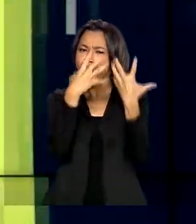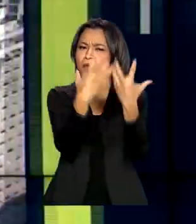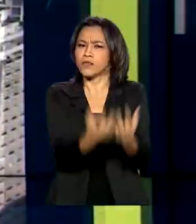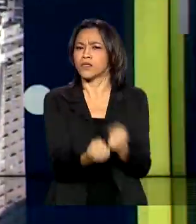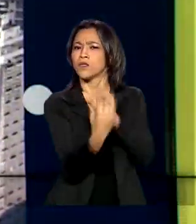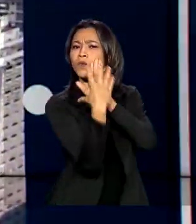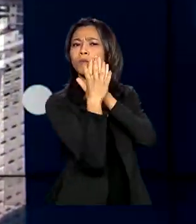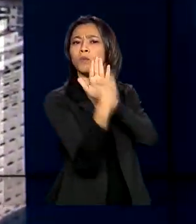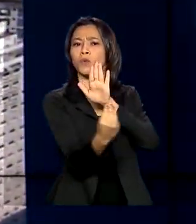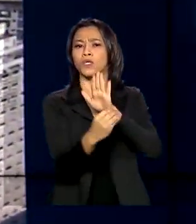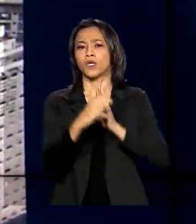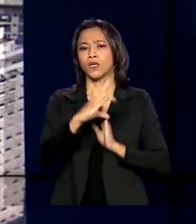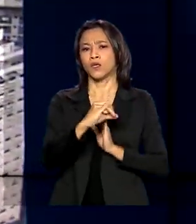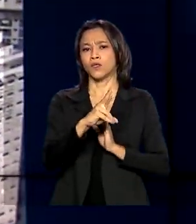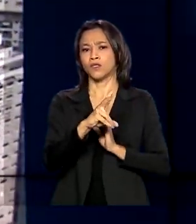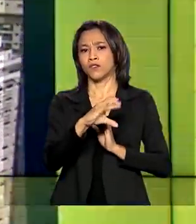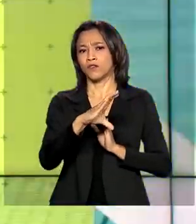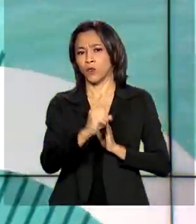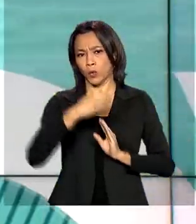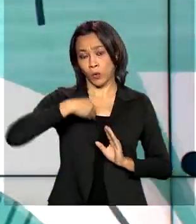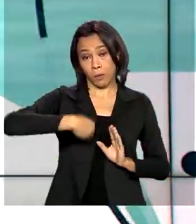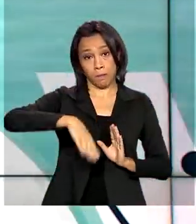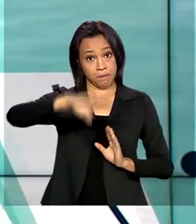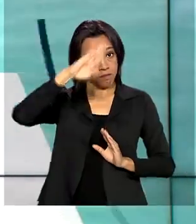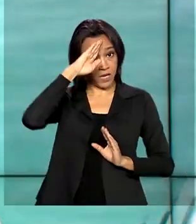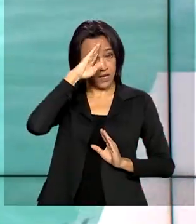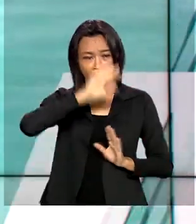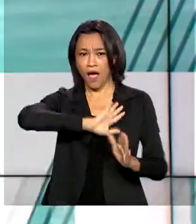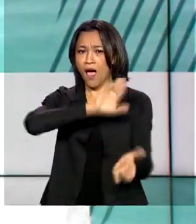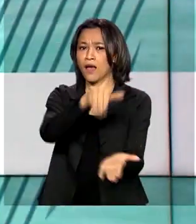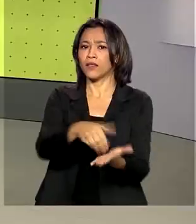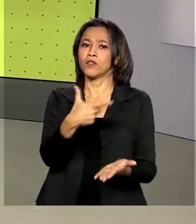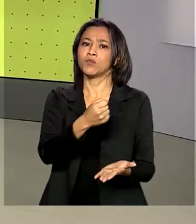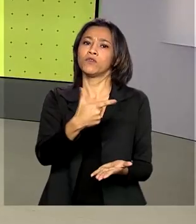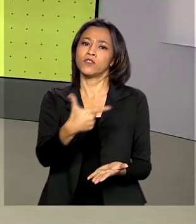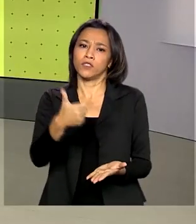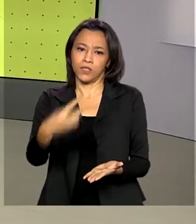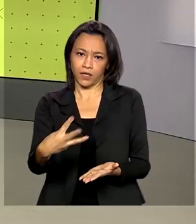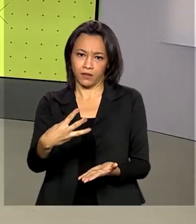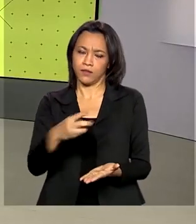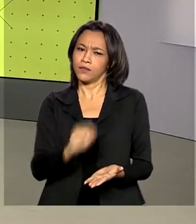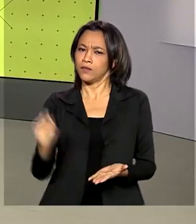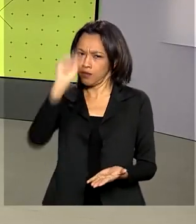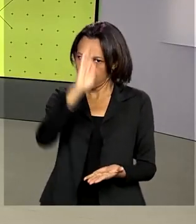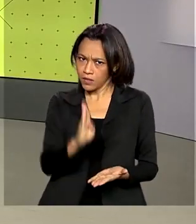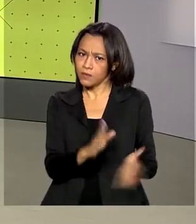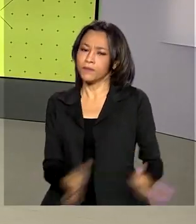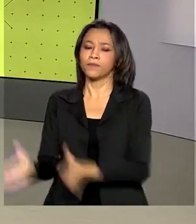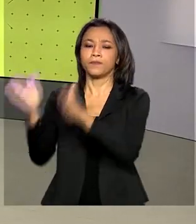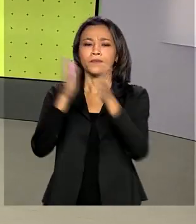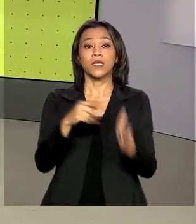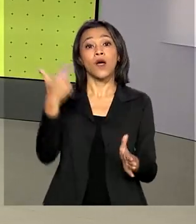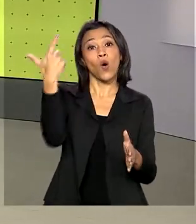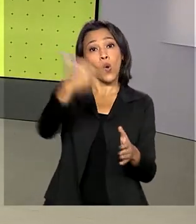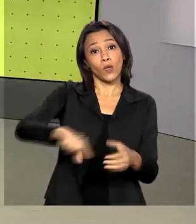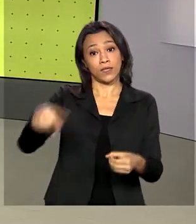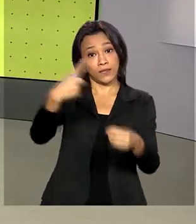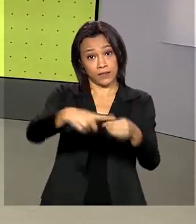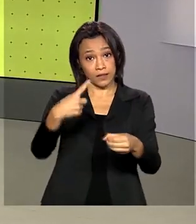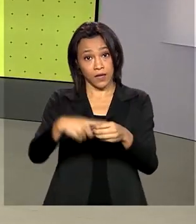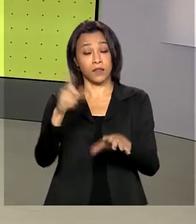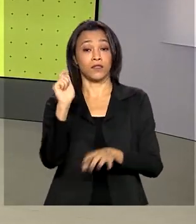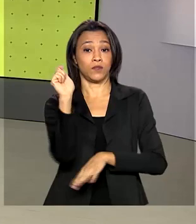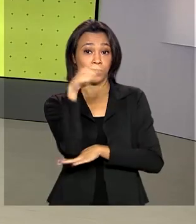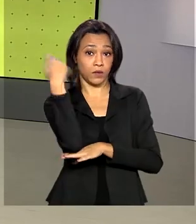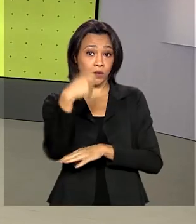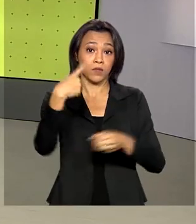modelo cívico-militar até 2023 em todo o país. E também em Bagé, mais de mil casas vão